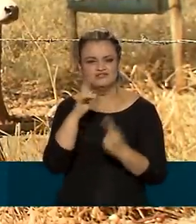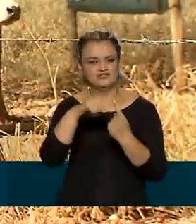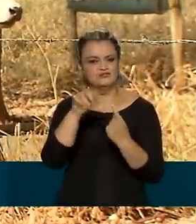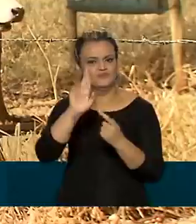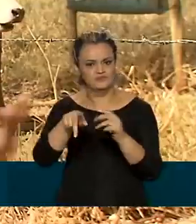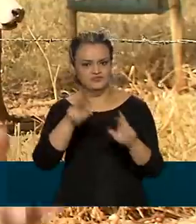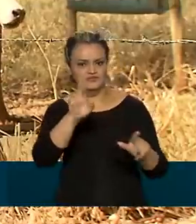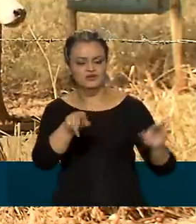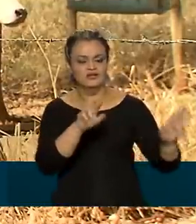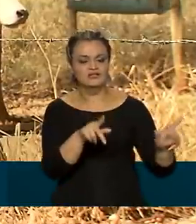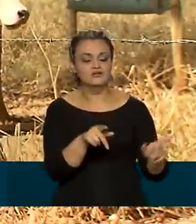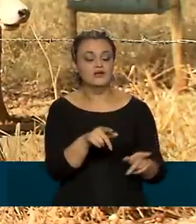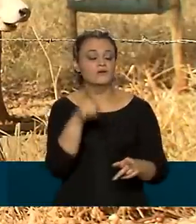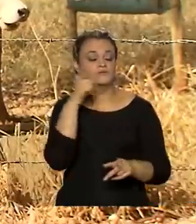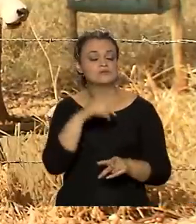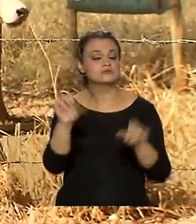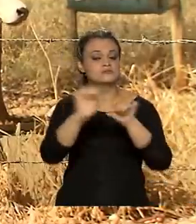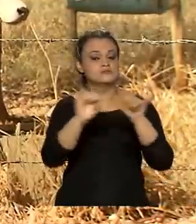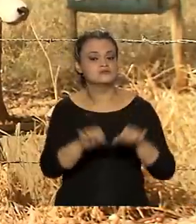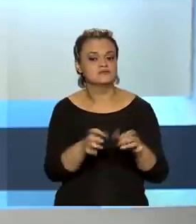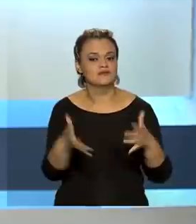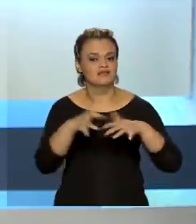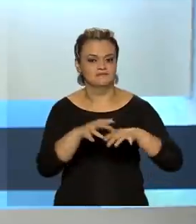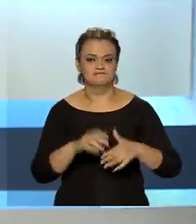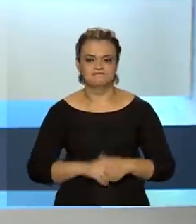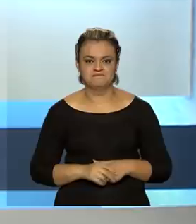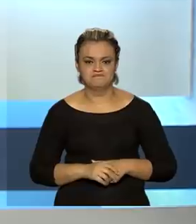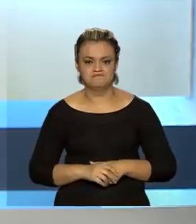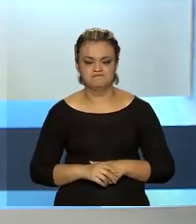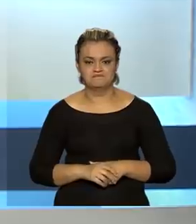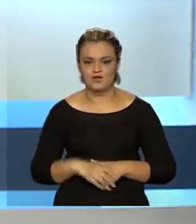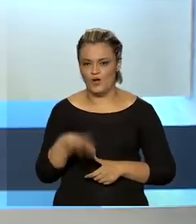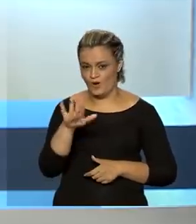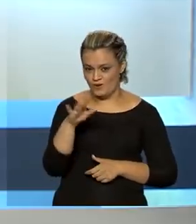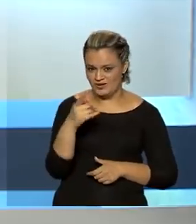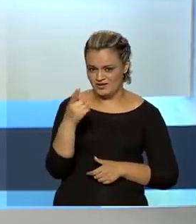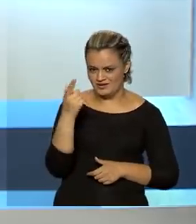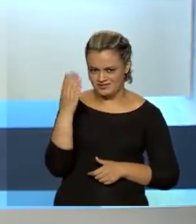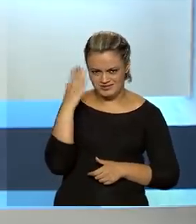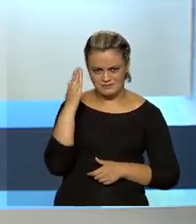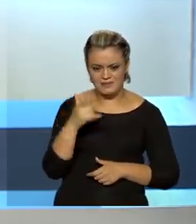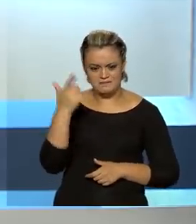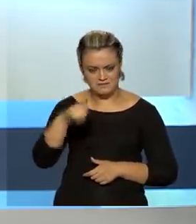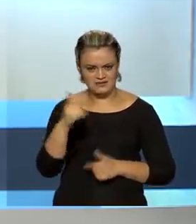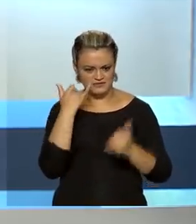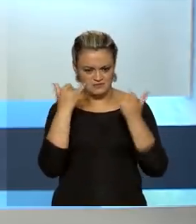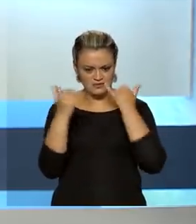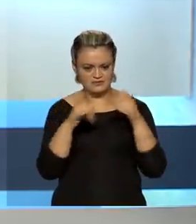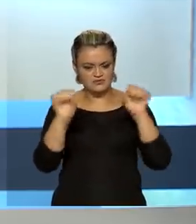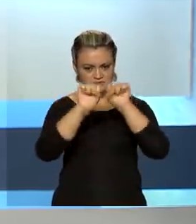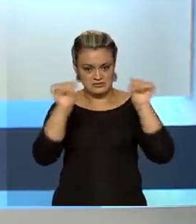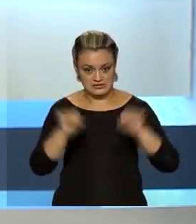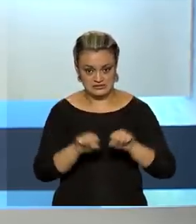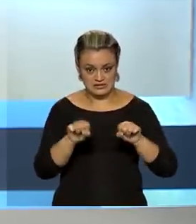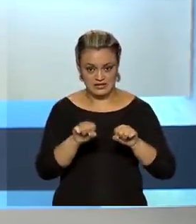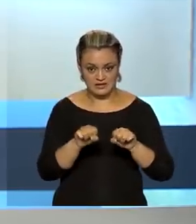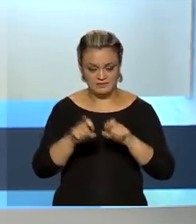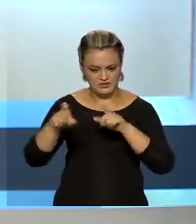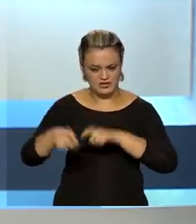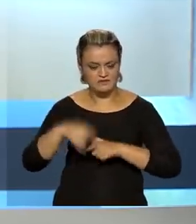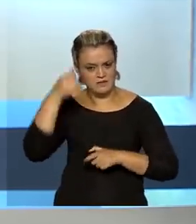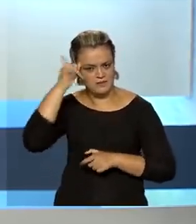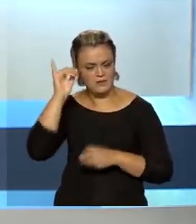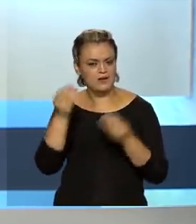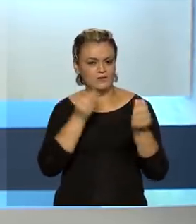climáticas, a estabelecer o sistema integrado. Olha, se você quiser saber mais sobre esse sistema de integração lavoura